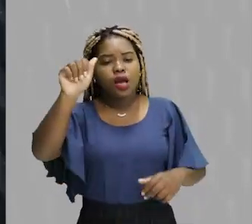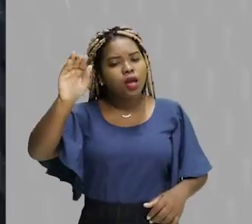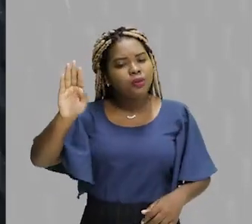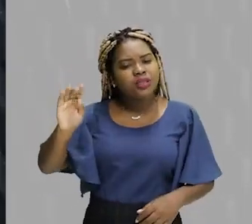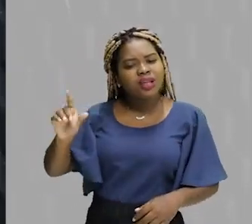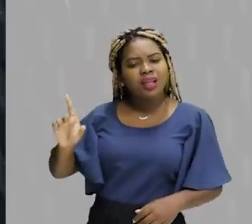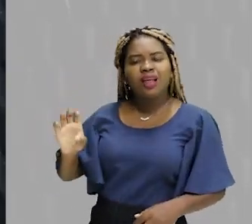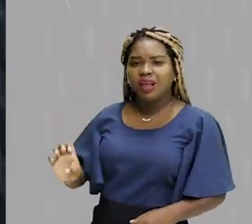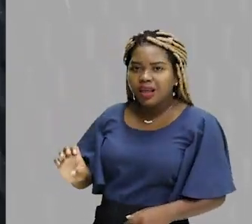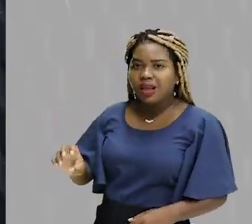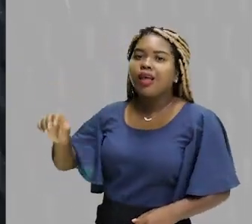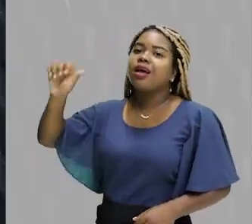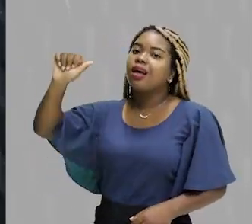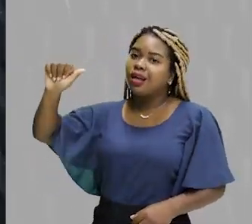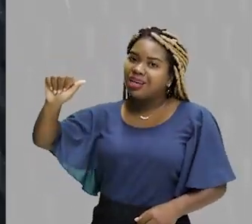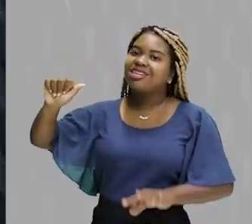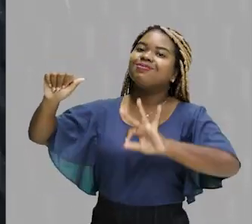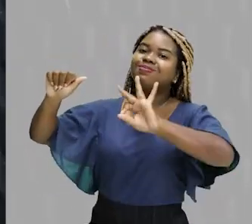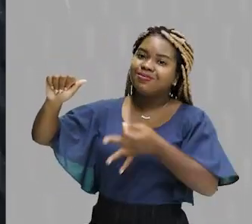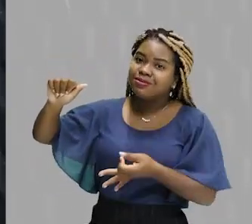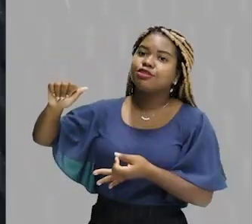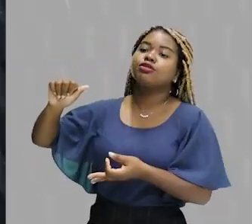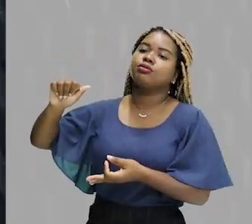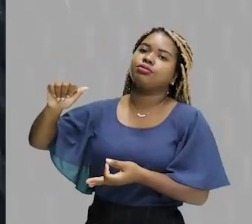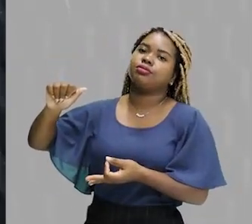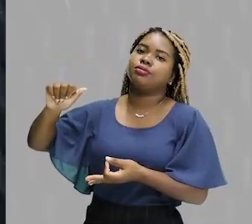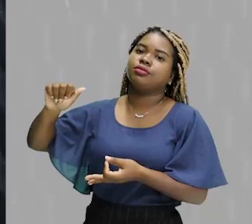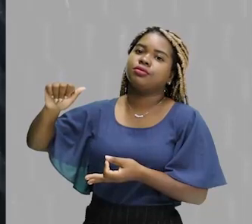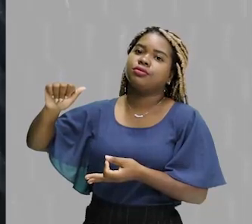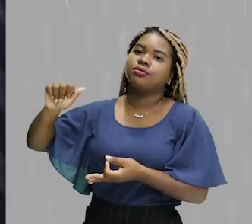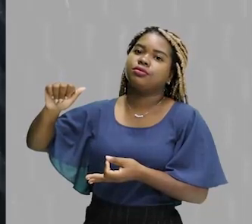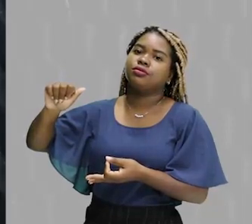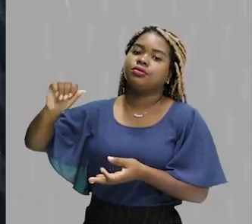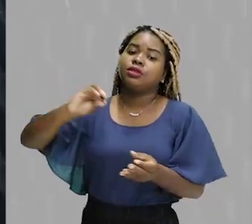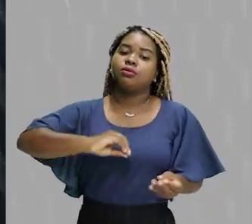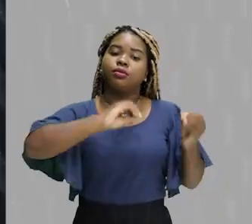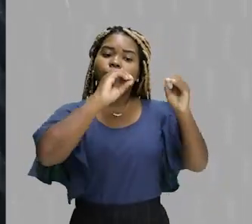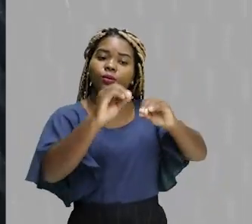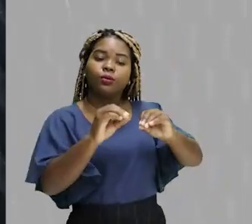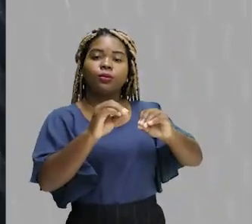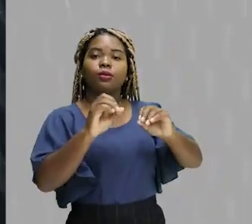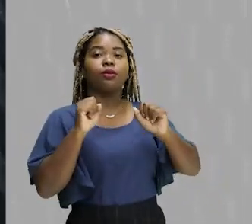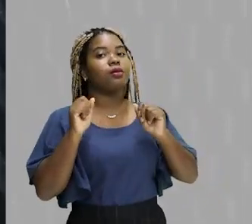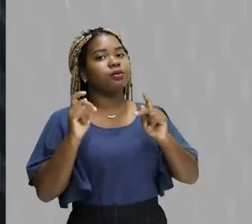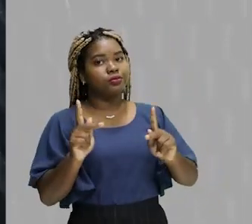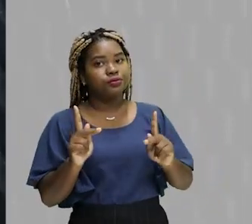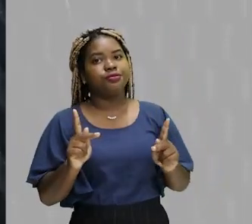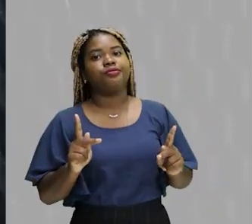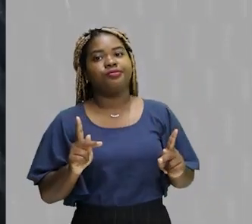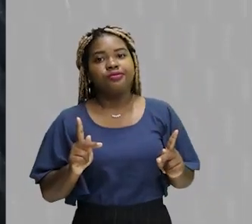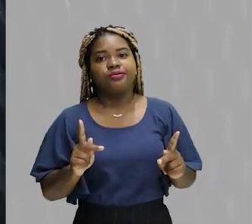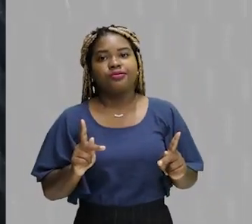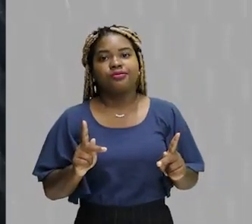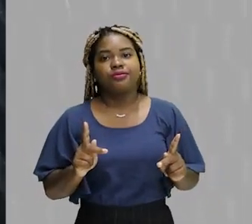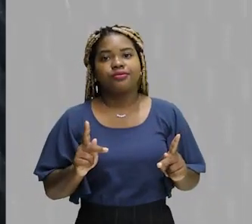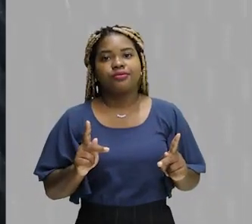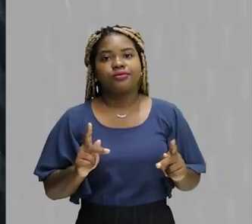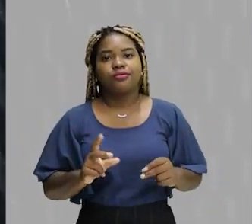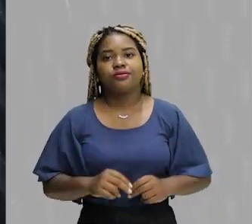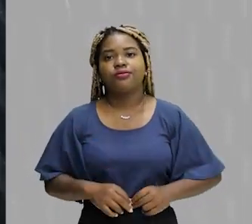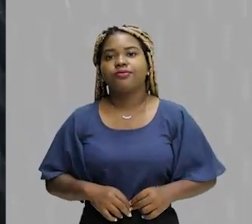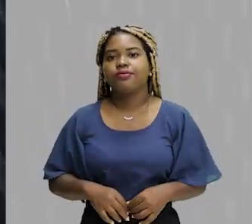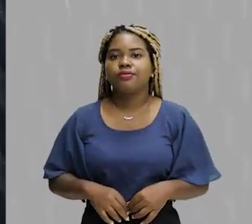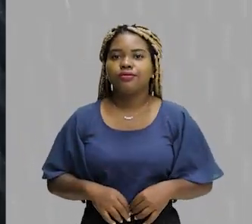aqui, a letra A é a que mais preenche estas lacunas de forma adequada, ok? Veja